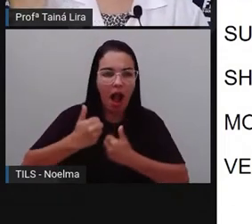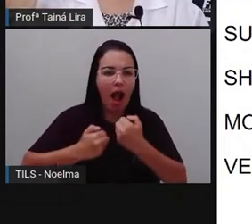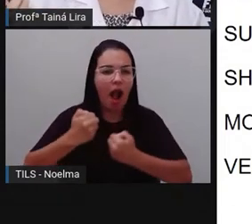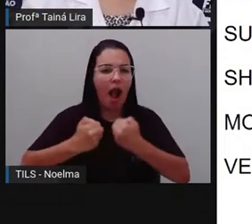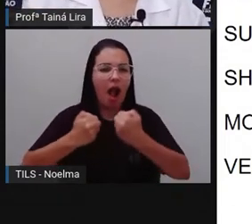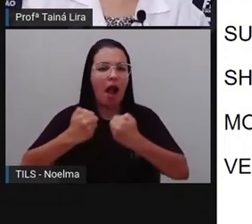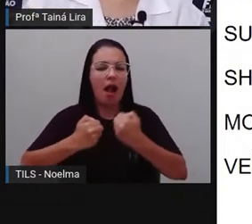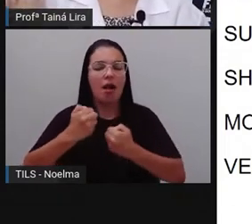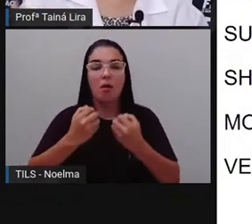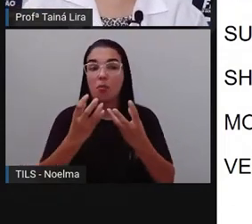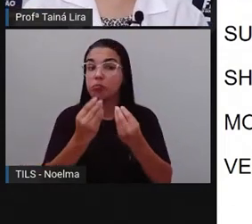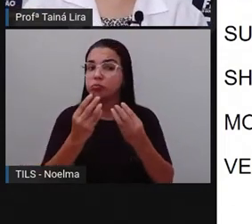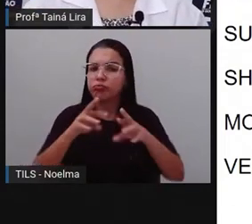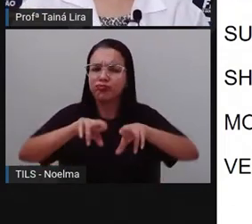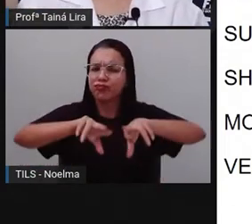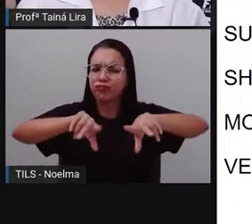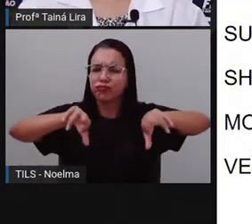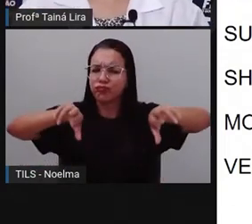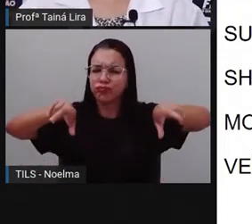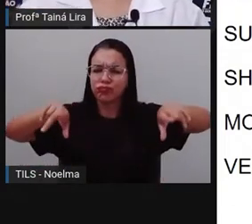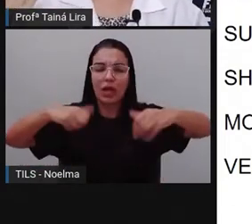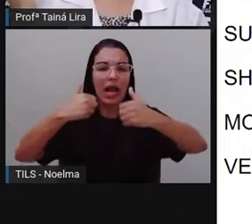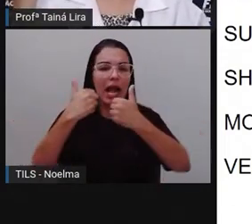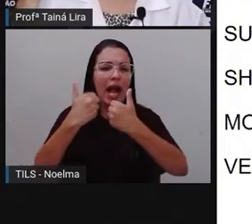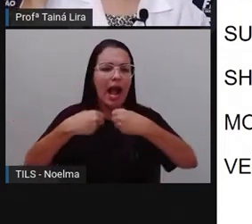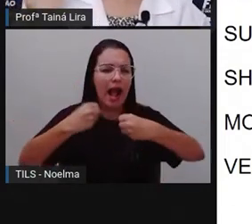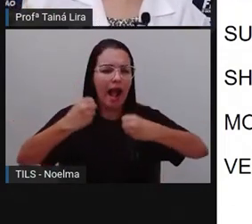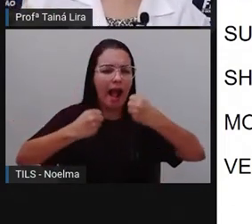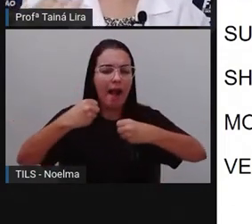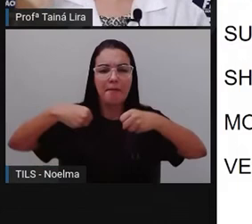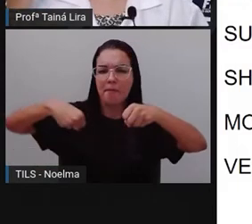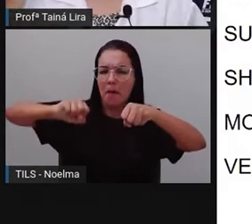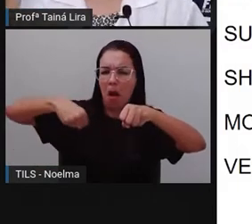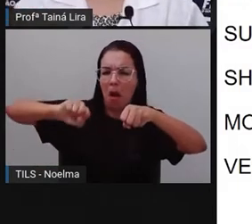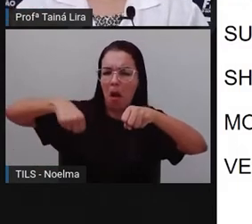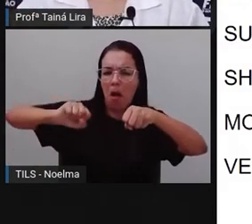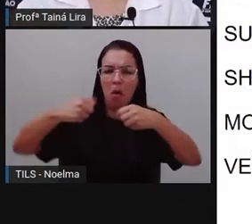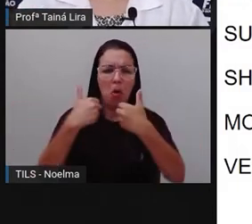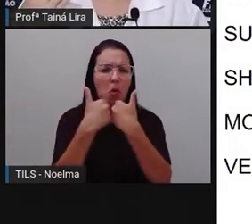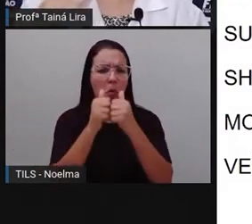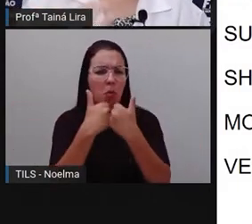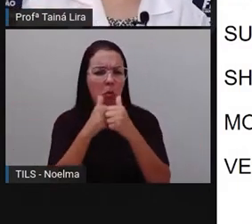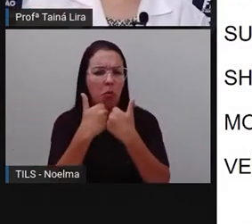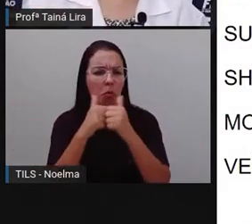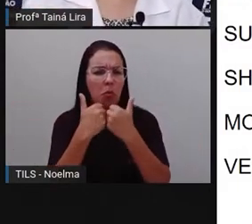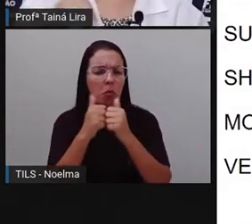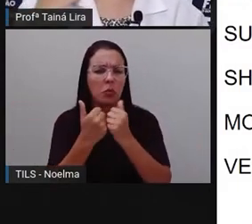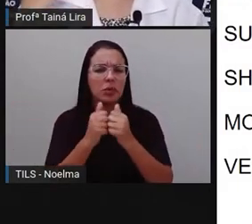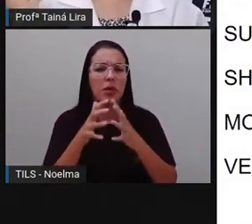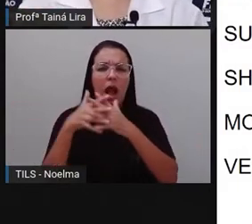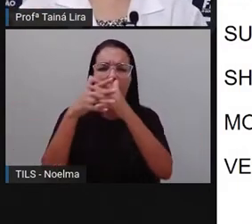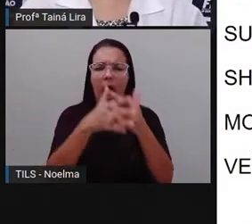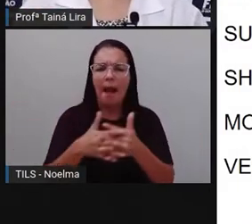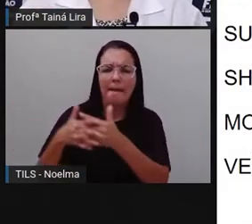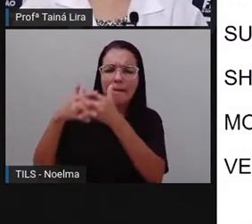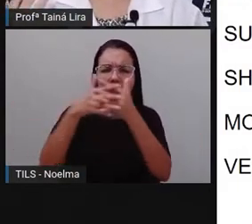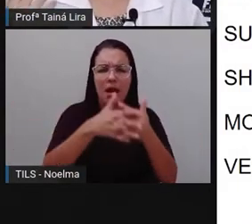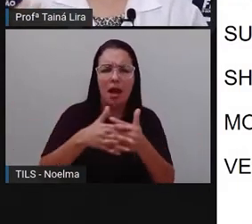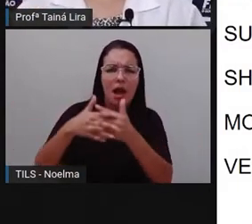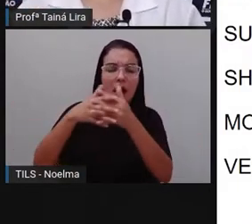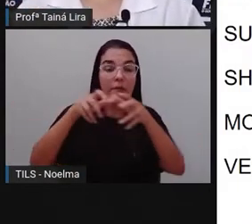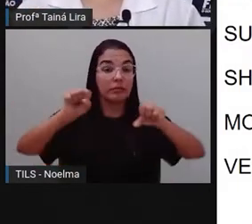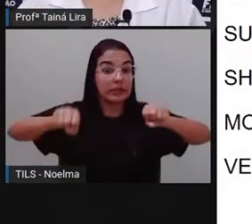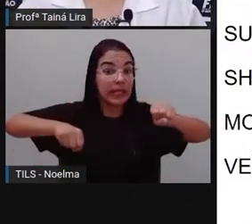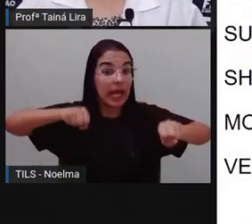diversos tipos de veículos, tá? Carro, moto, ônibus, caminhão, bicicleta,